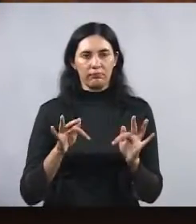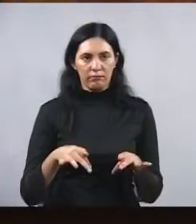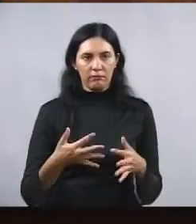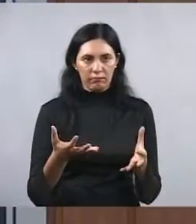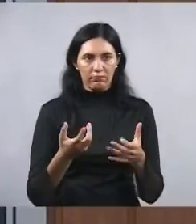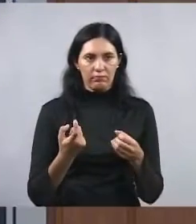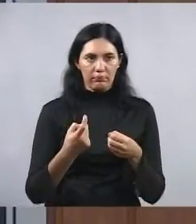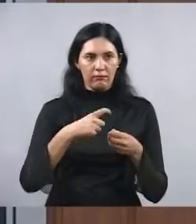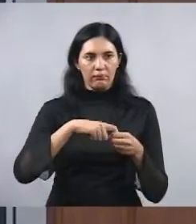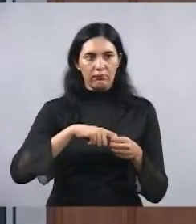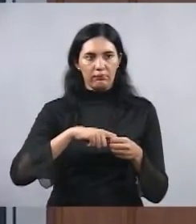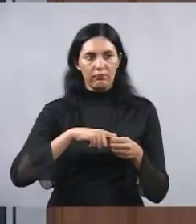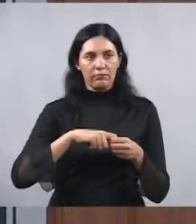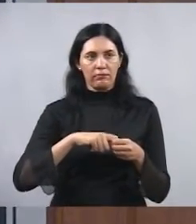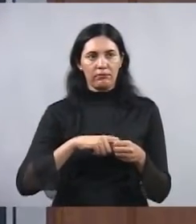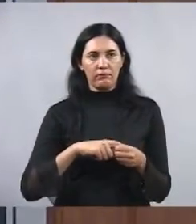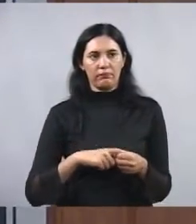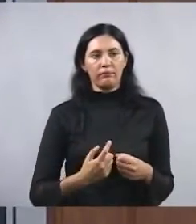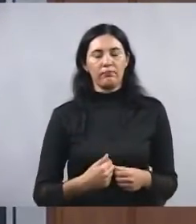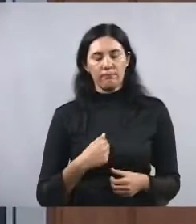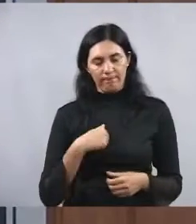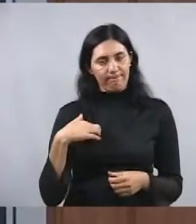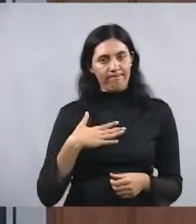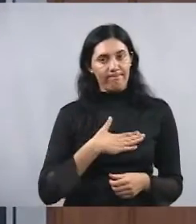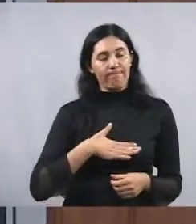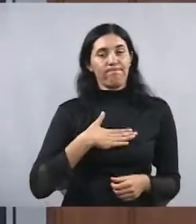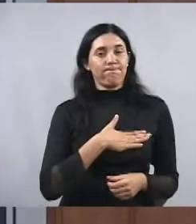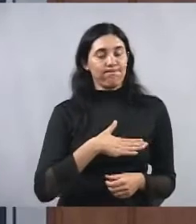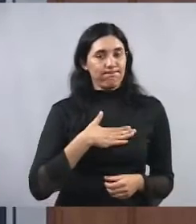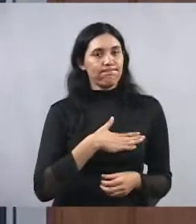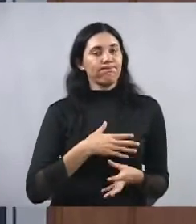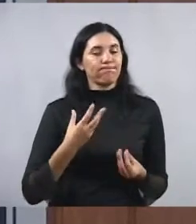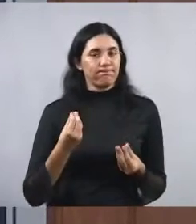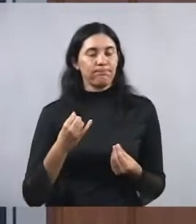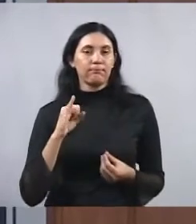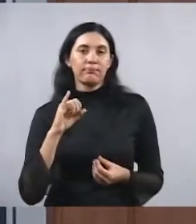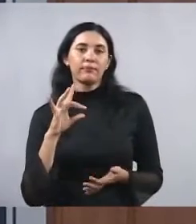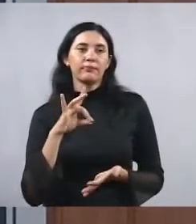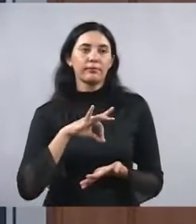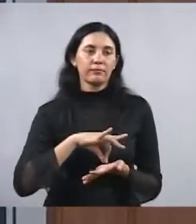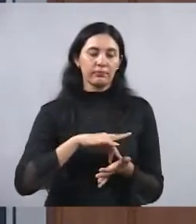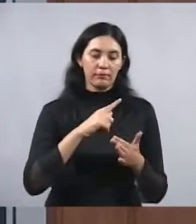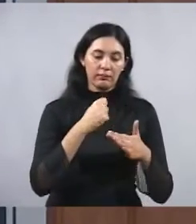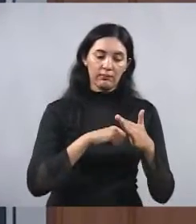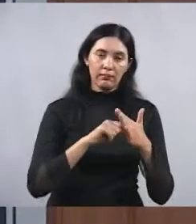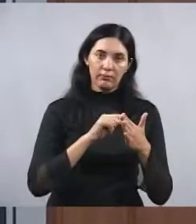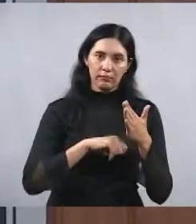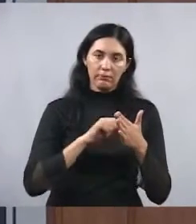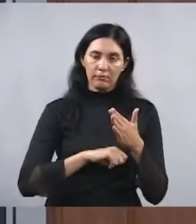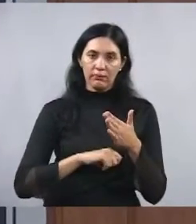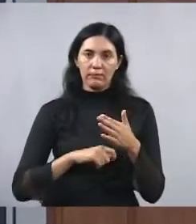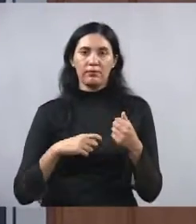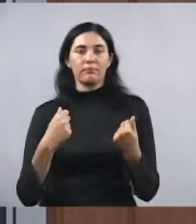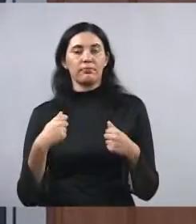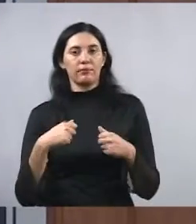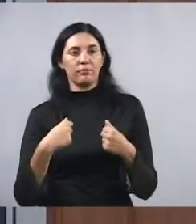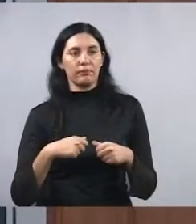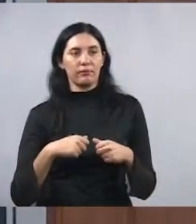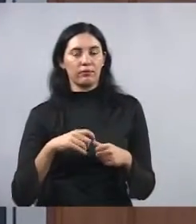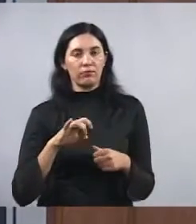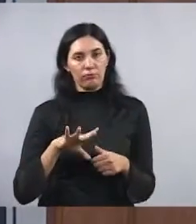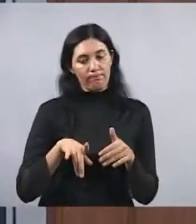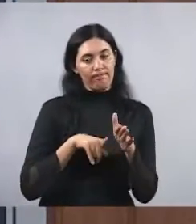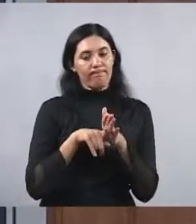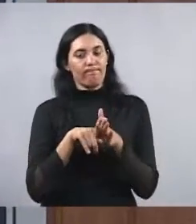adendo aqui no seu requerimento. E ficarei extremamente satisfeito se realmente a contratação se faz necessária. Eu só estou